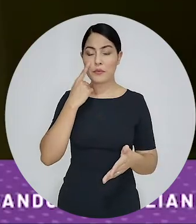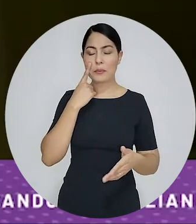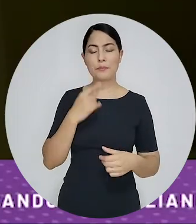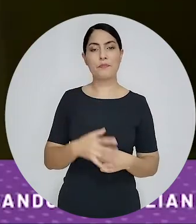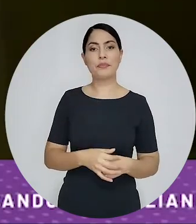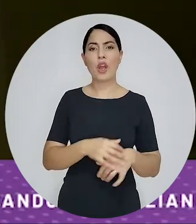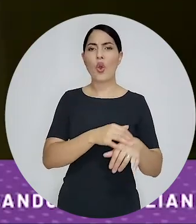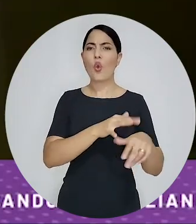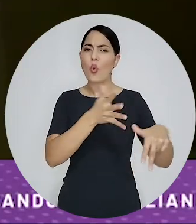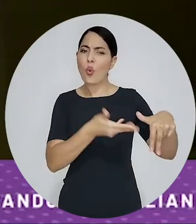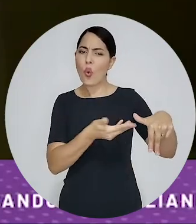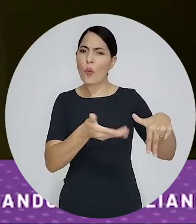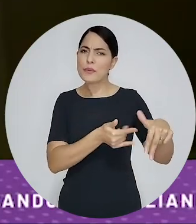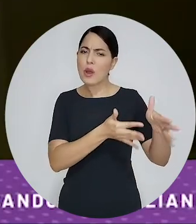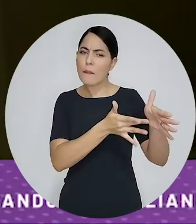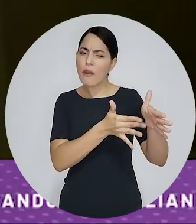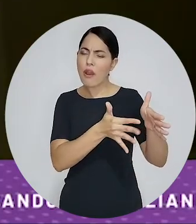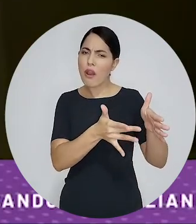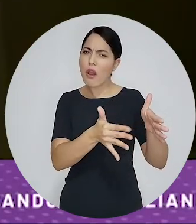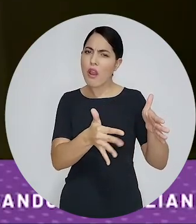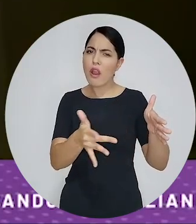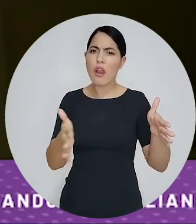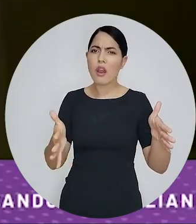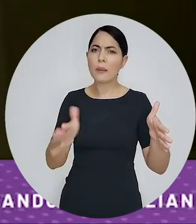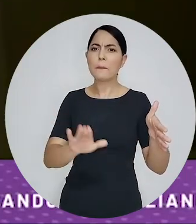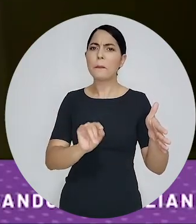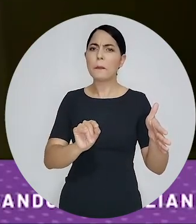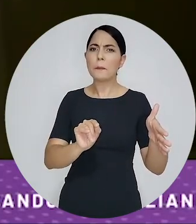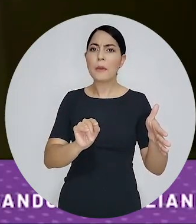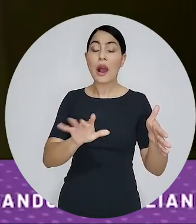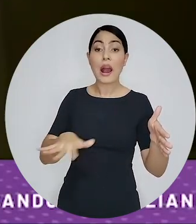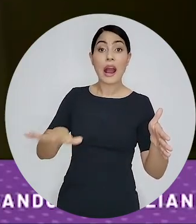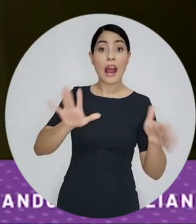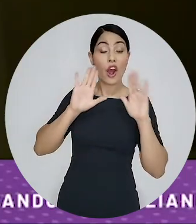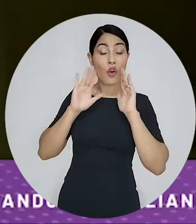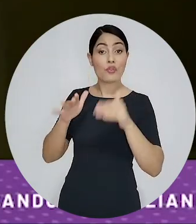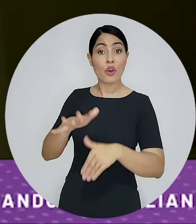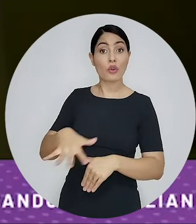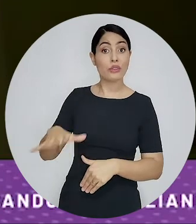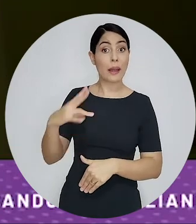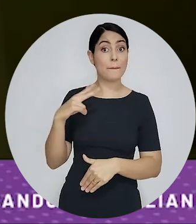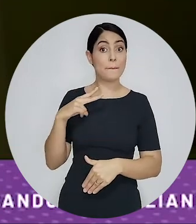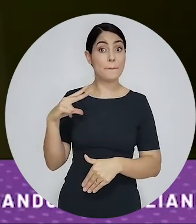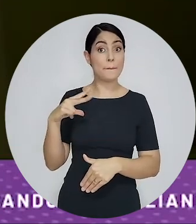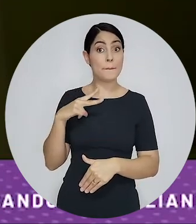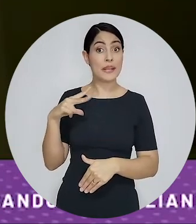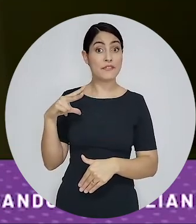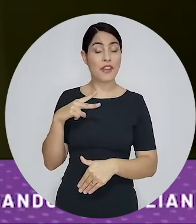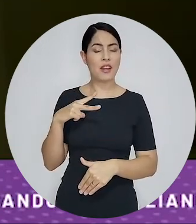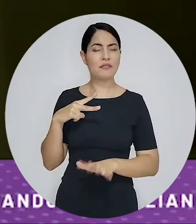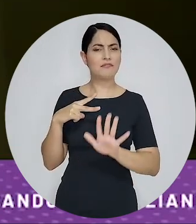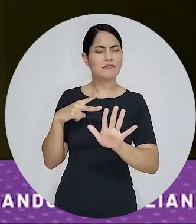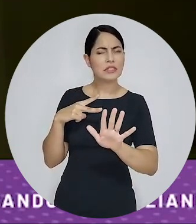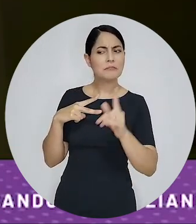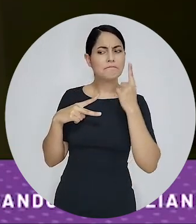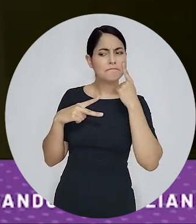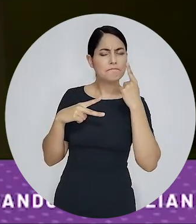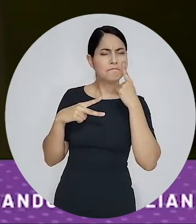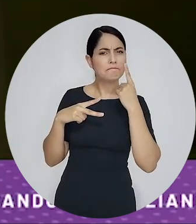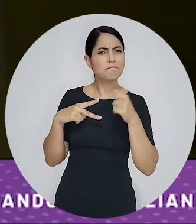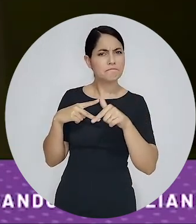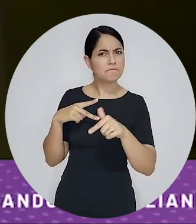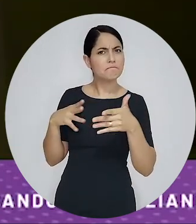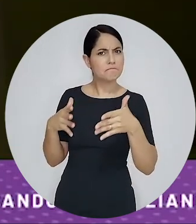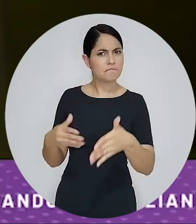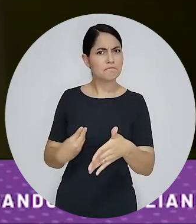Quando a gente vê a lei anticorrupção ela traz uma das inovações e justamente o foco para a iniciativa privada a gente começa opa peraí agora